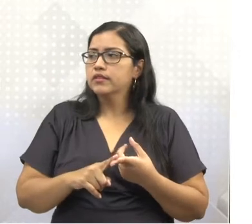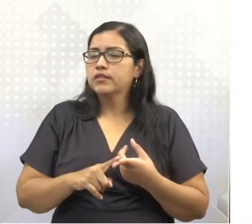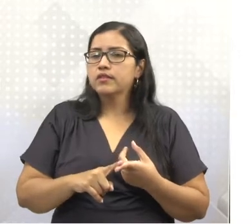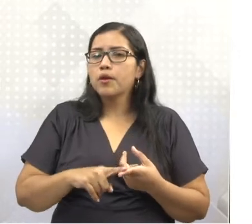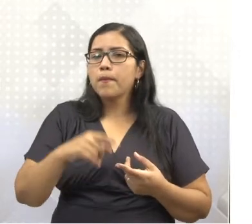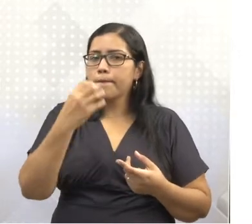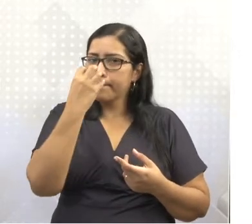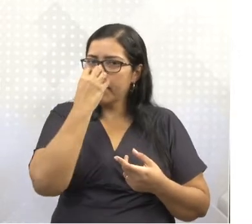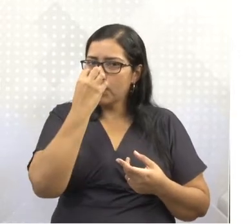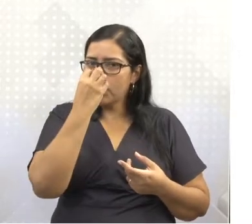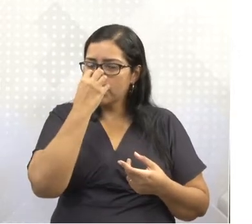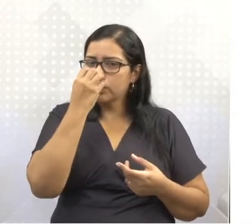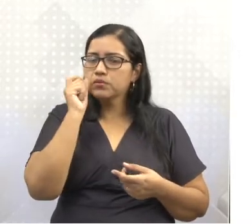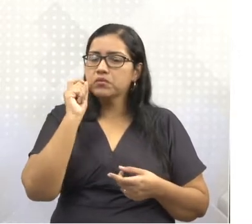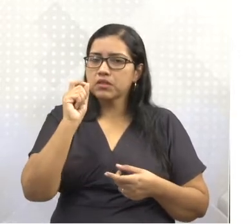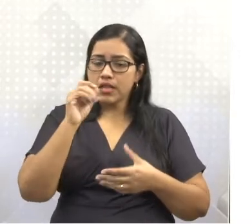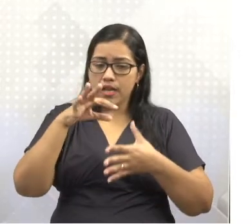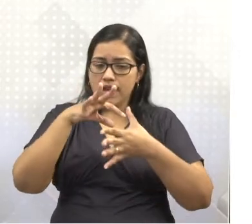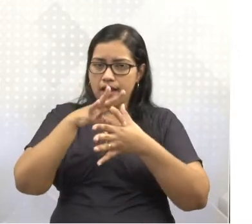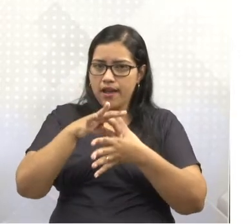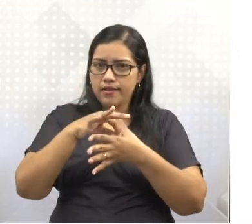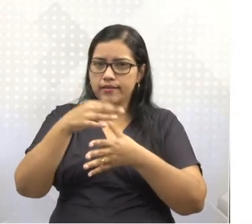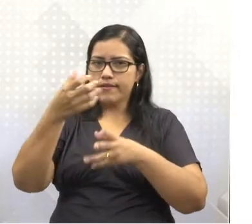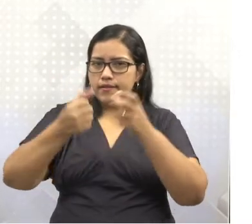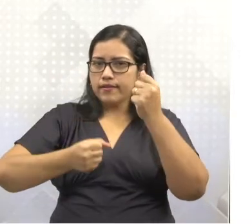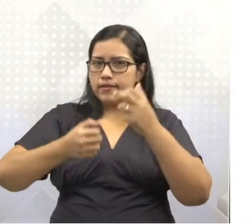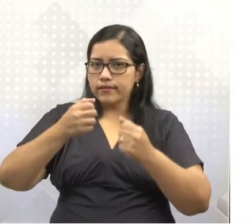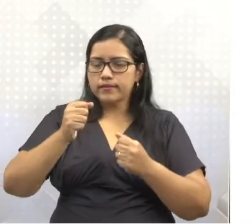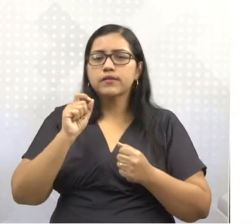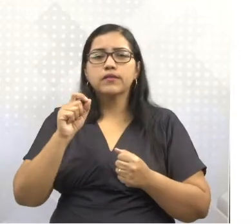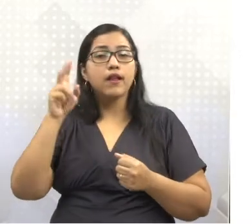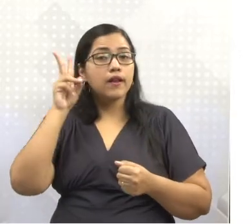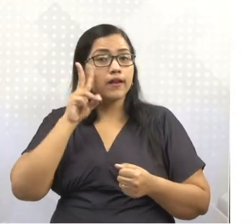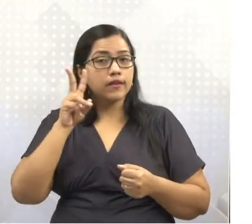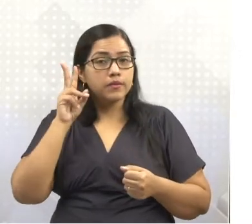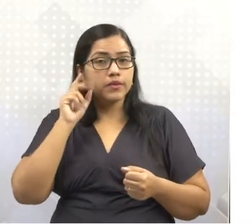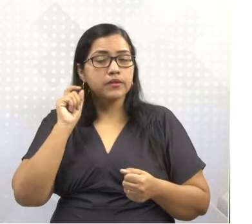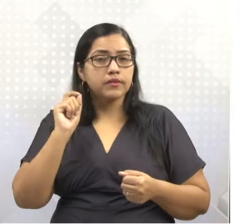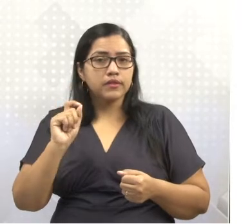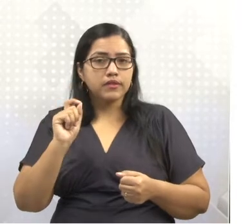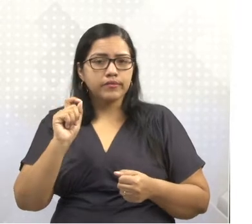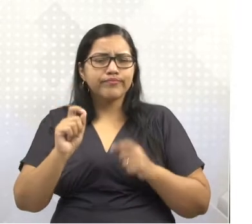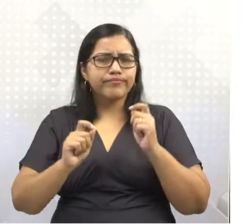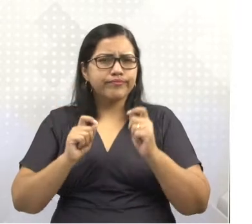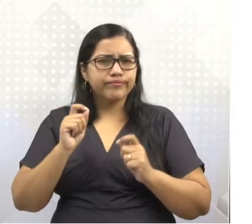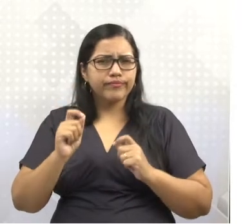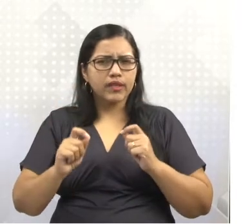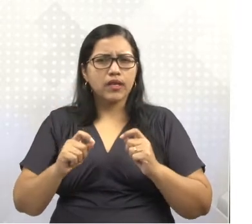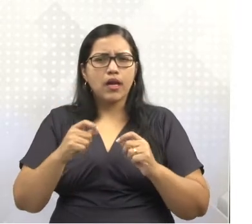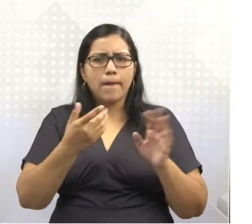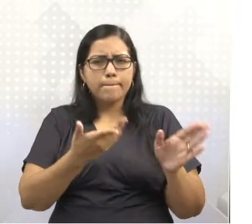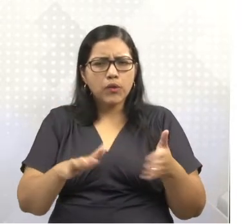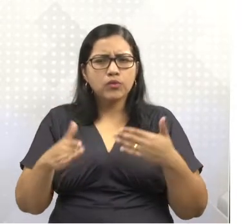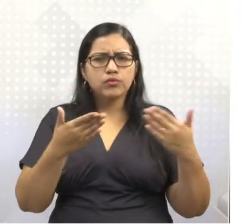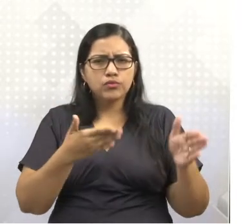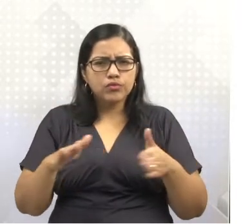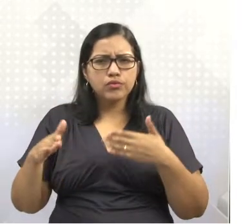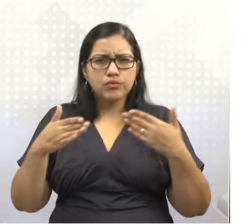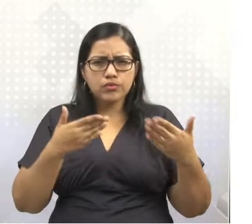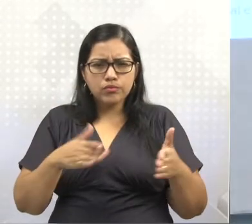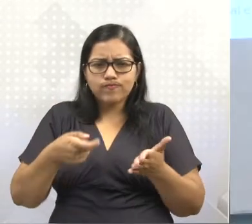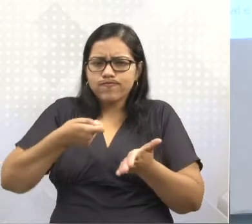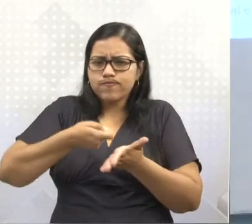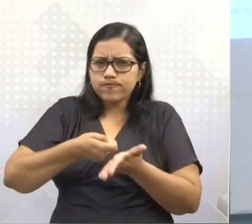atender justamente a demanda de carne e de leite. Lembremos que, quando eu falo em produção intensiva, eu estou falando de pecuária